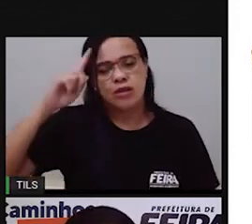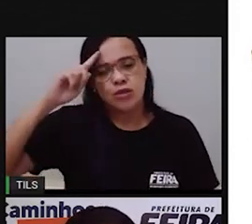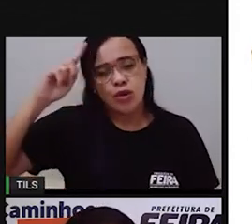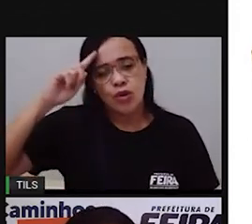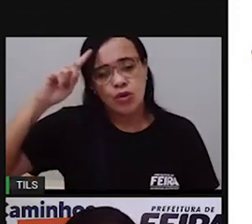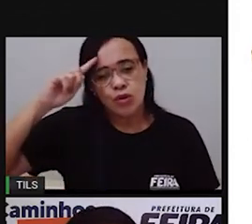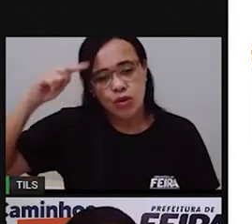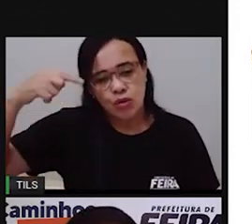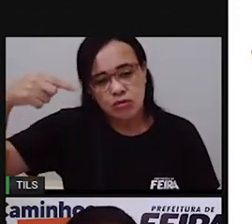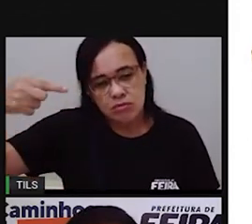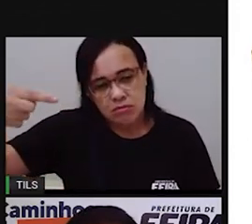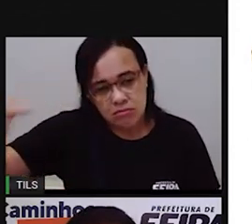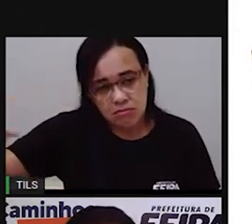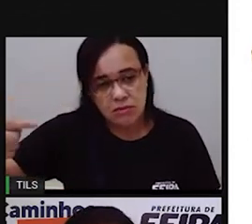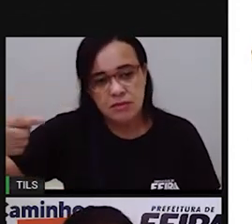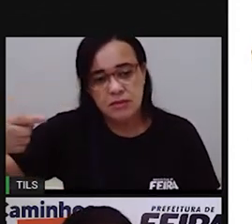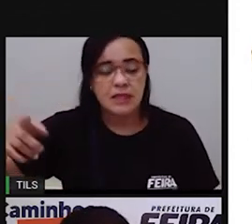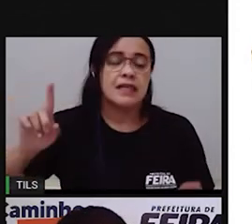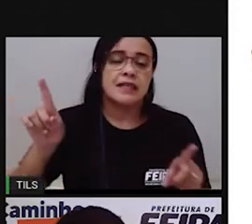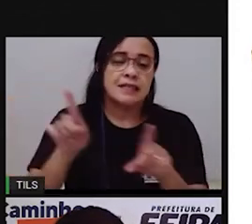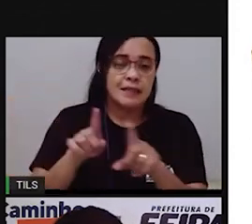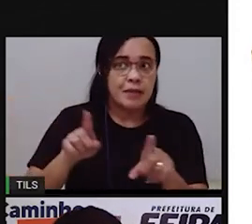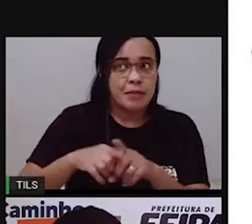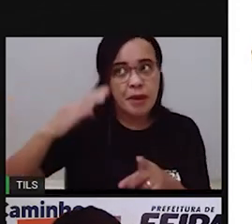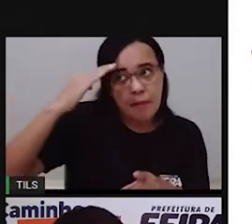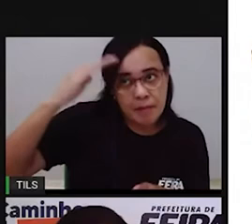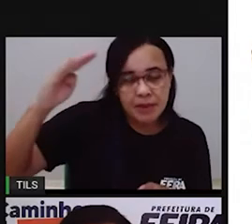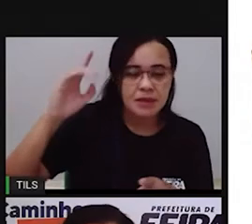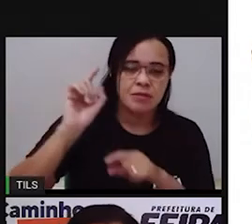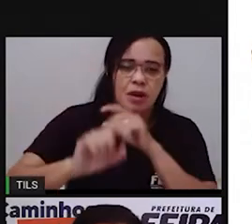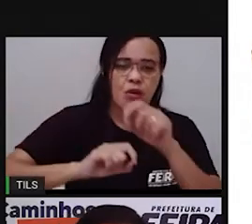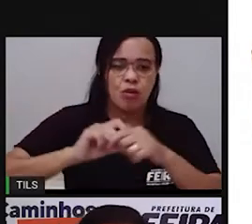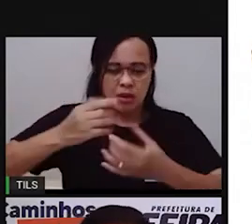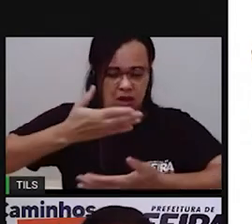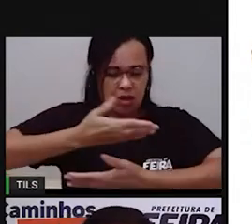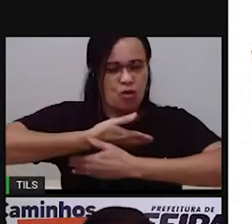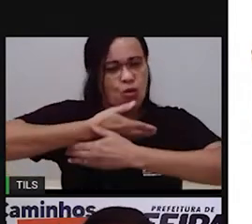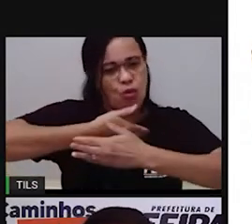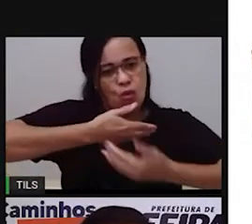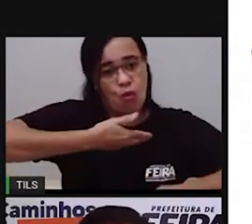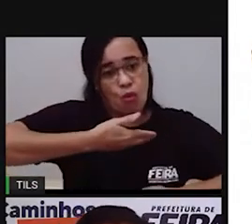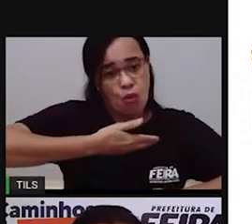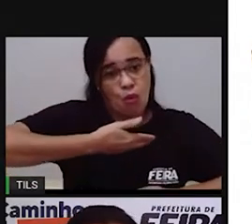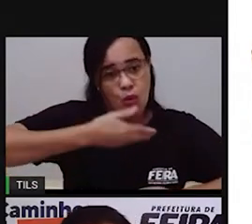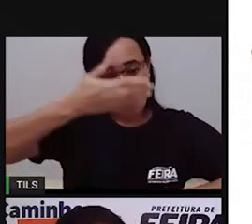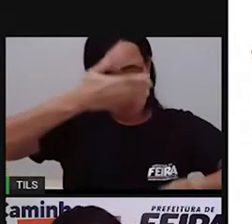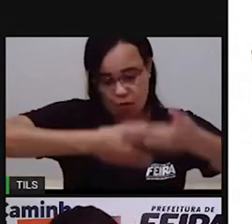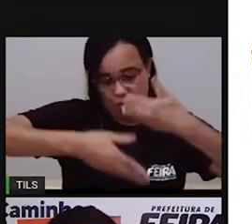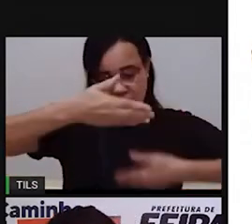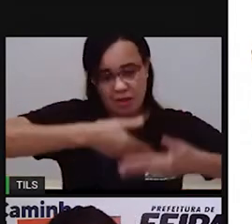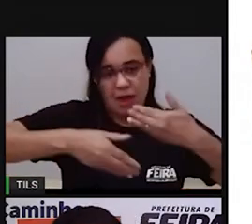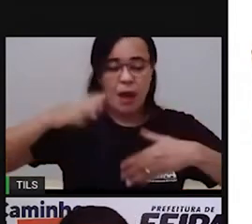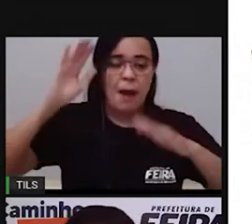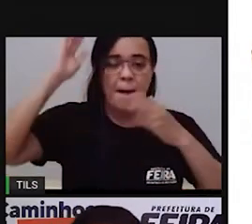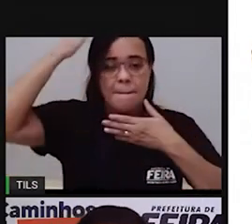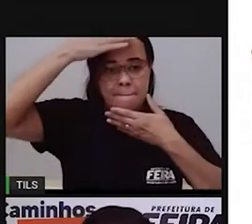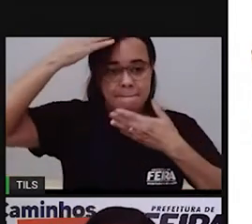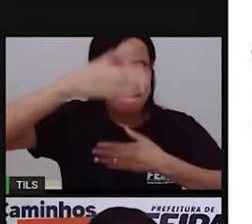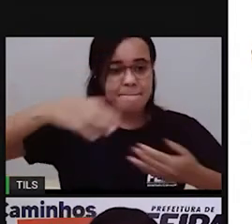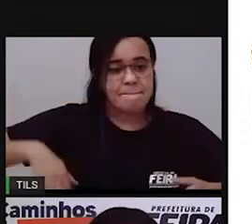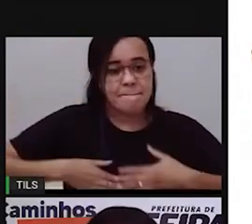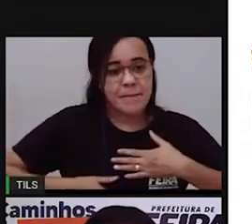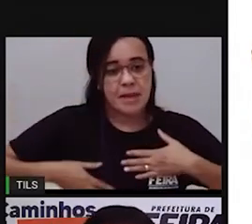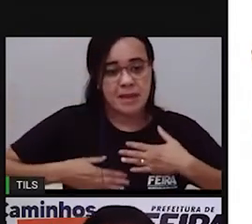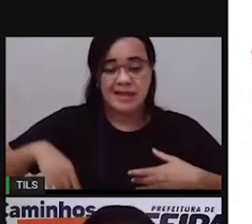principalmente nas atividades relacionadas à higiene pessoal como covar os dentes tomar banho lavar o